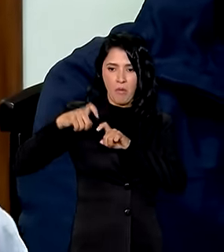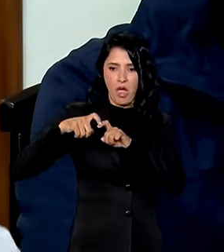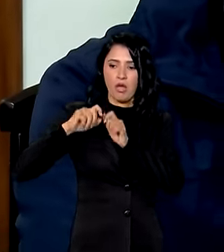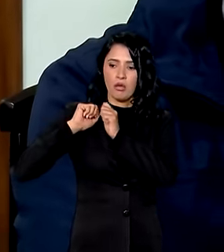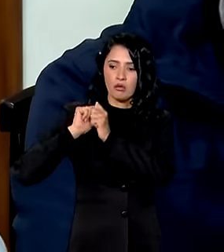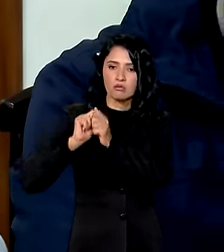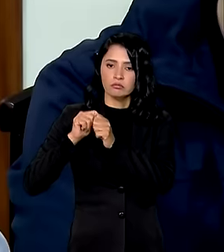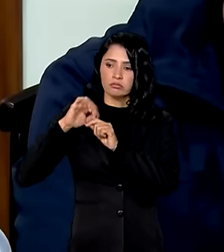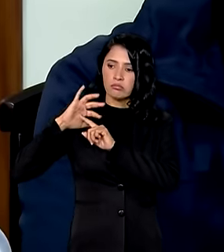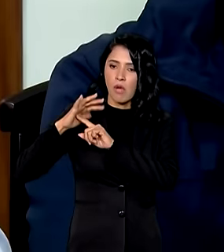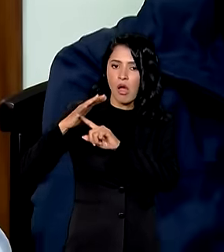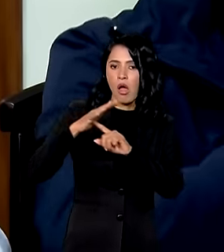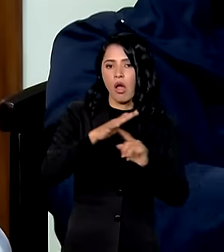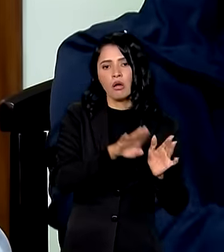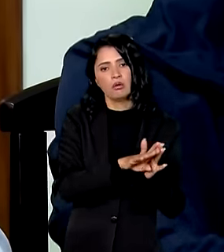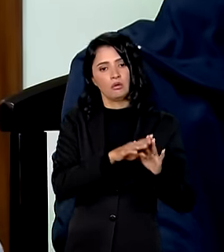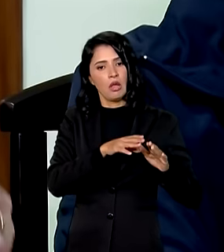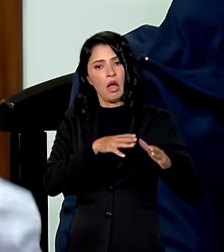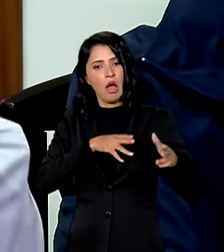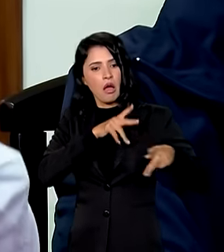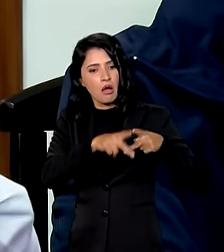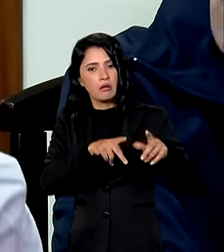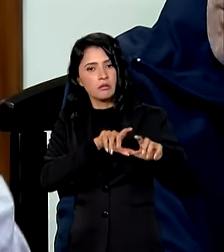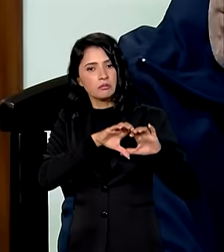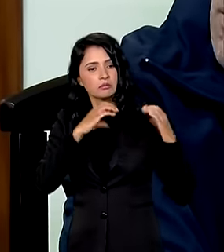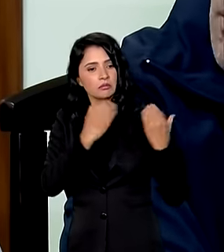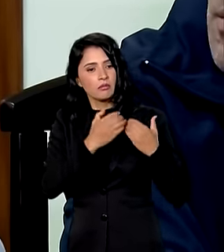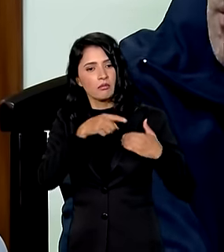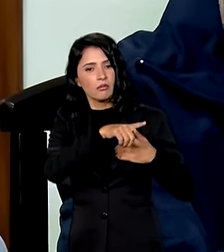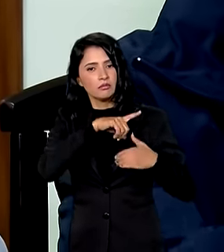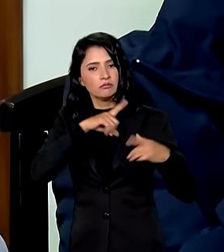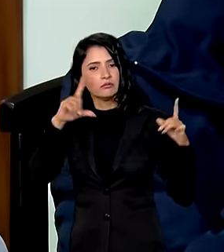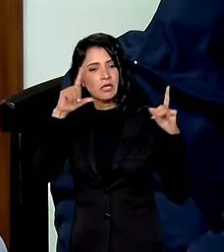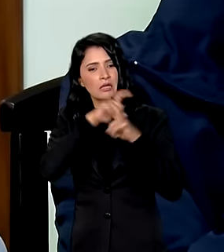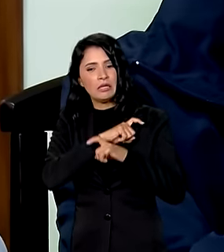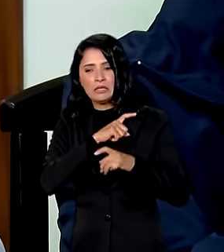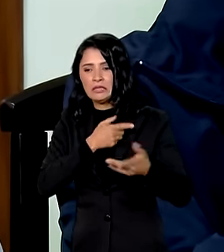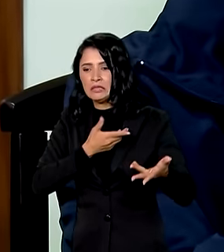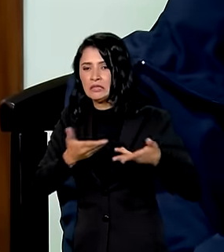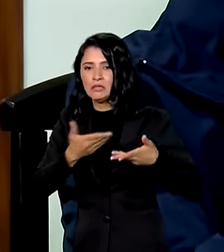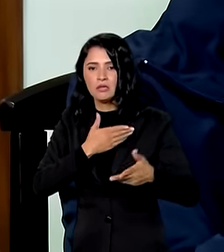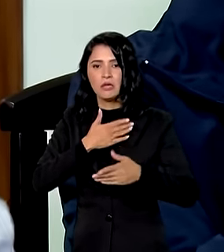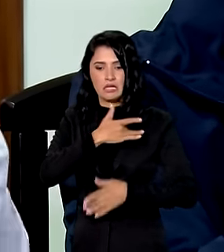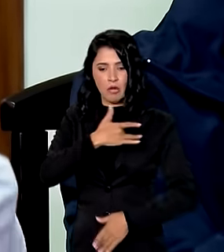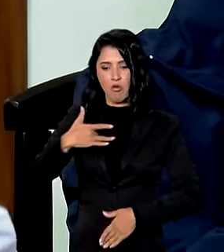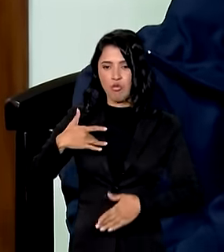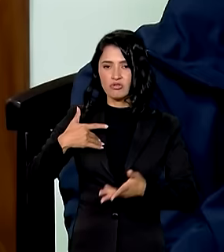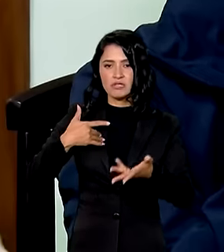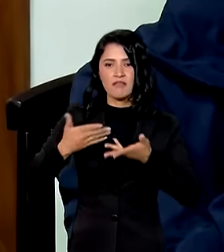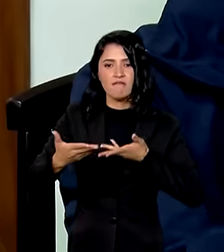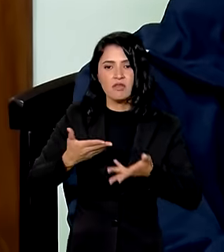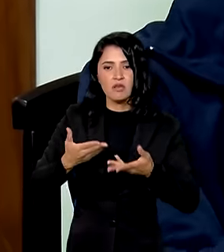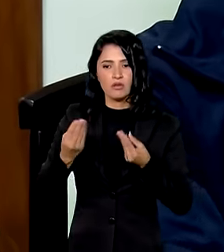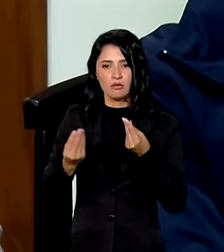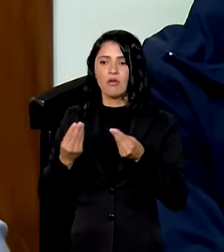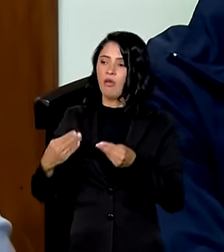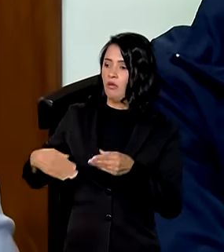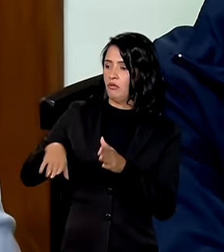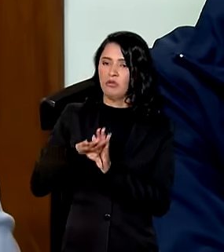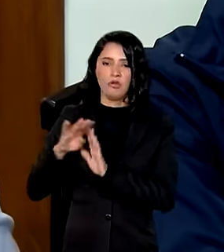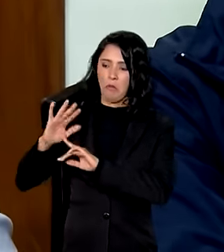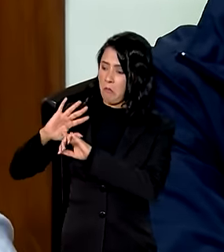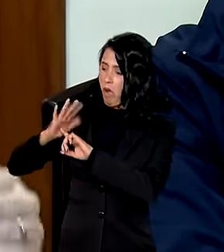chegar naquelas populações que tem mais dificuldade mesmo de acesso a serviços de saúde de chegar naquelas populações